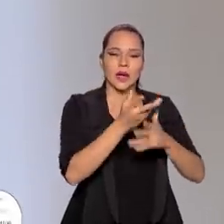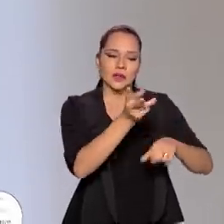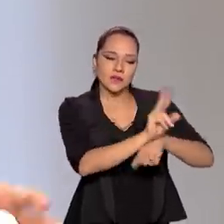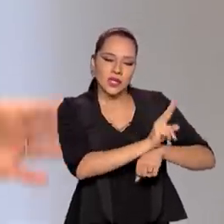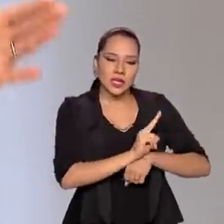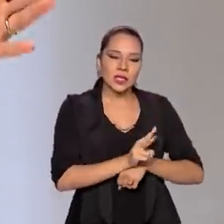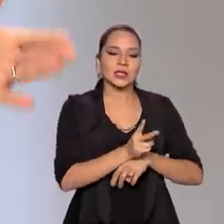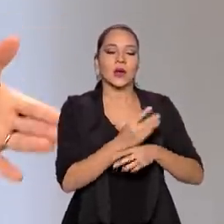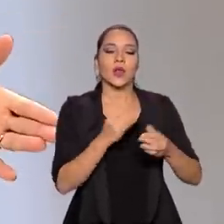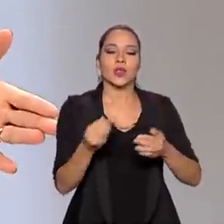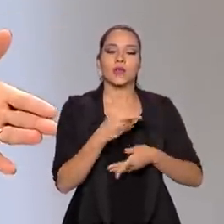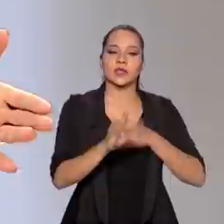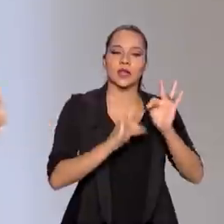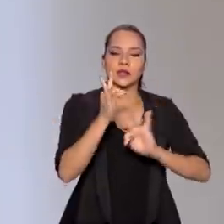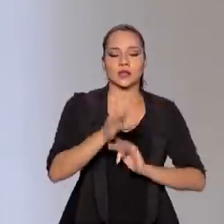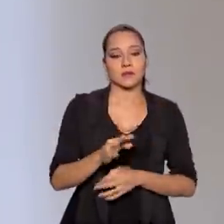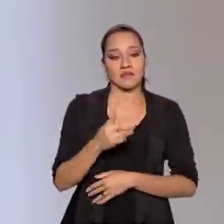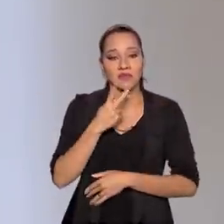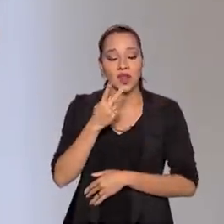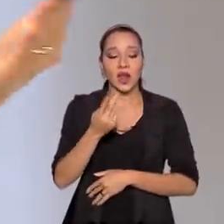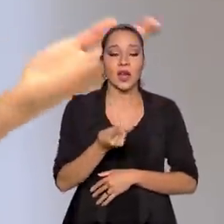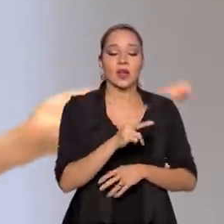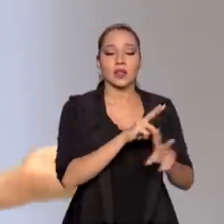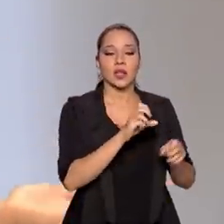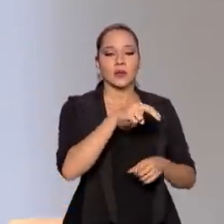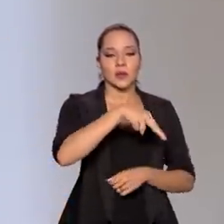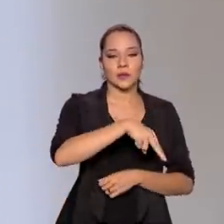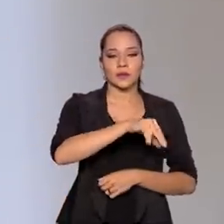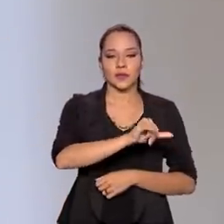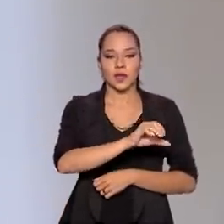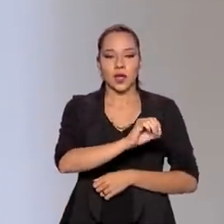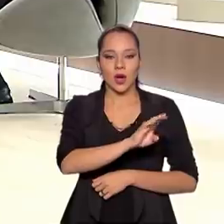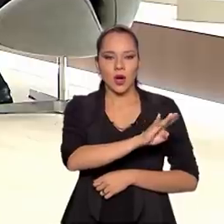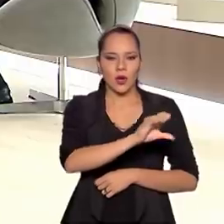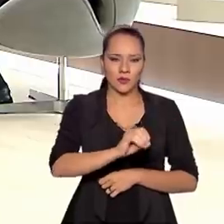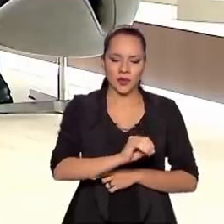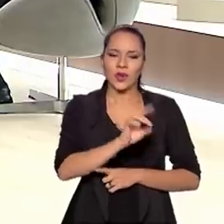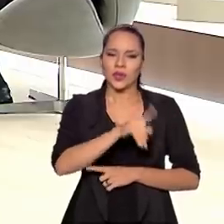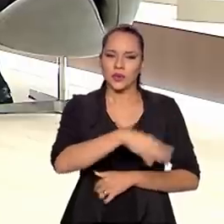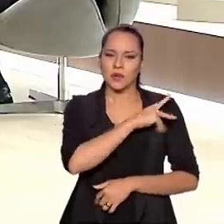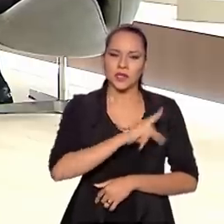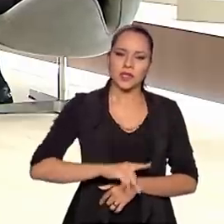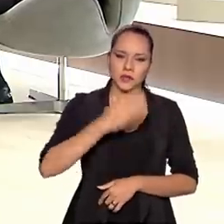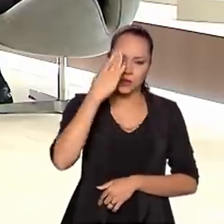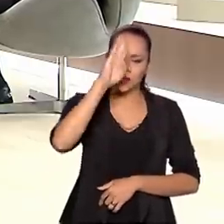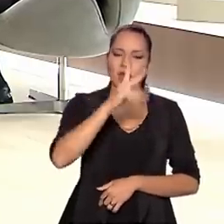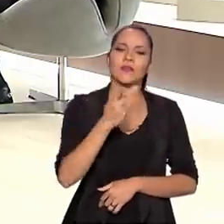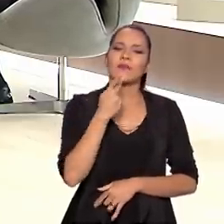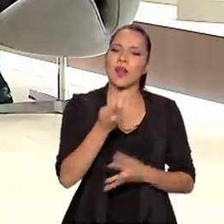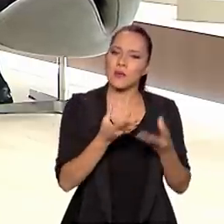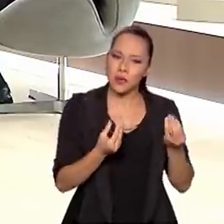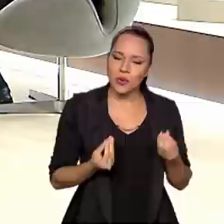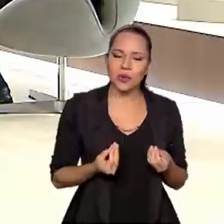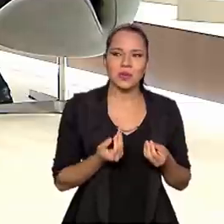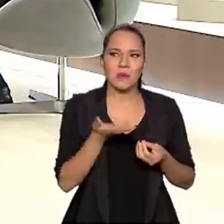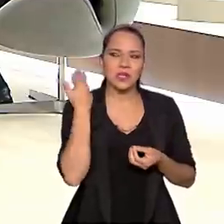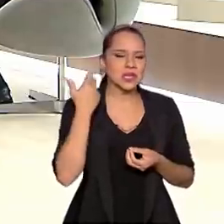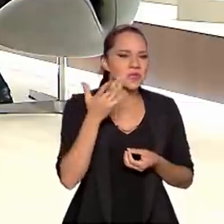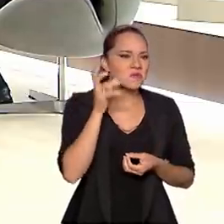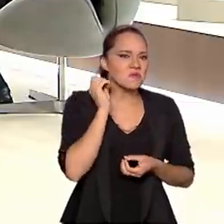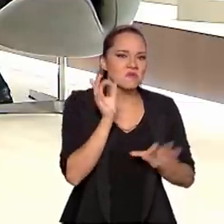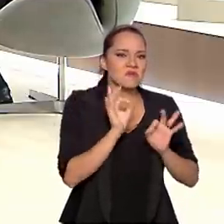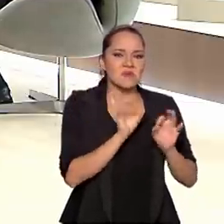tecnologias, vamos falar do nióbio, que é uma coisa que o presidente, é um minério que o presidente Jair Bolsonaro destaca muito no governo dele, que a gente pouco ouvia falar